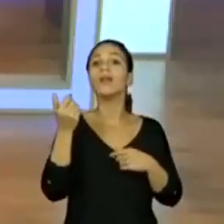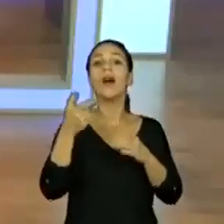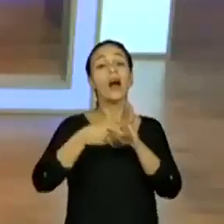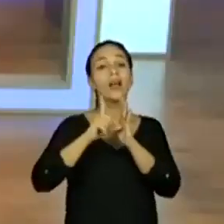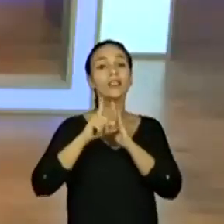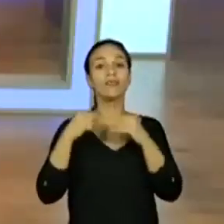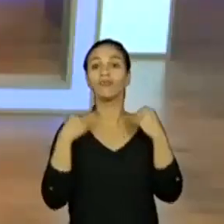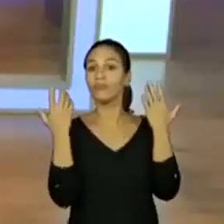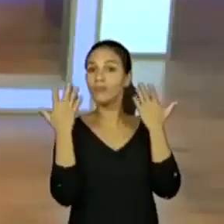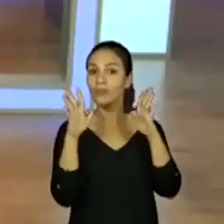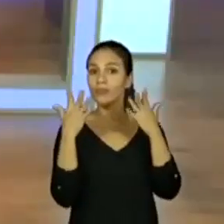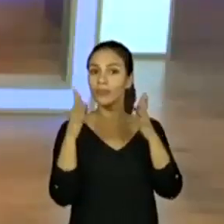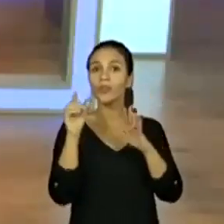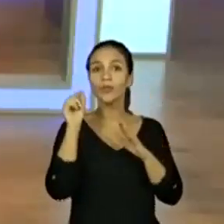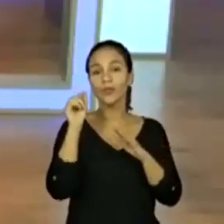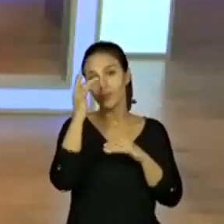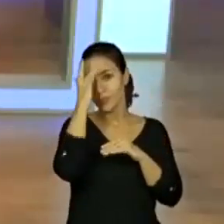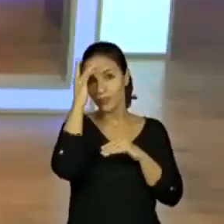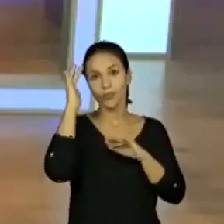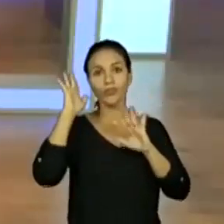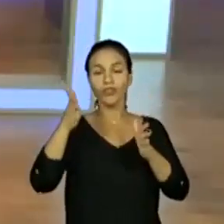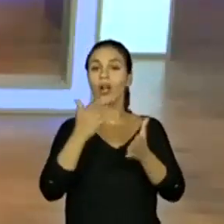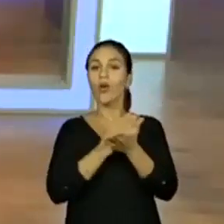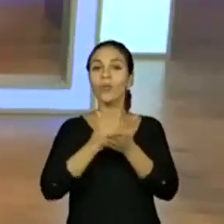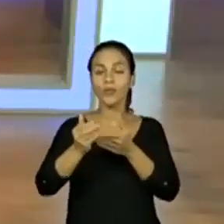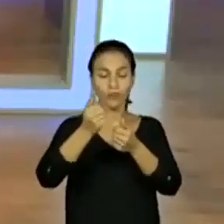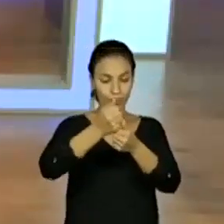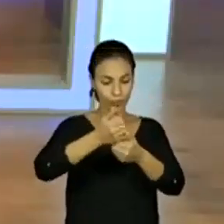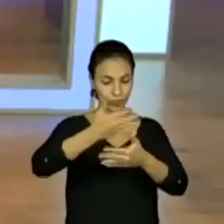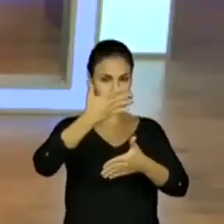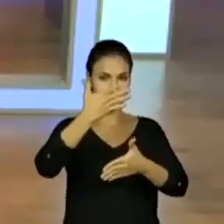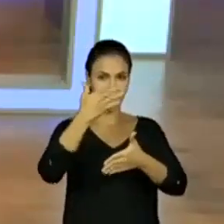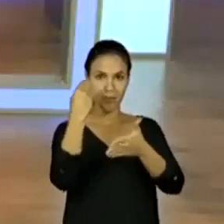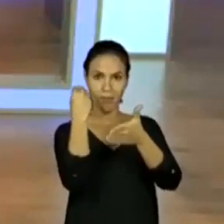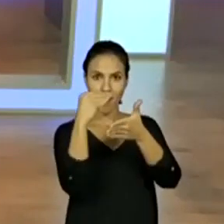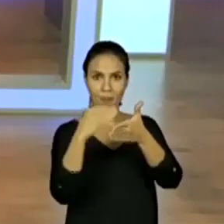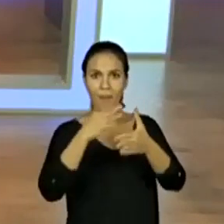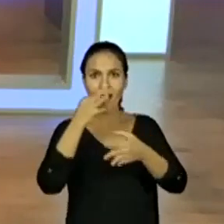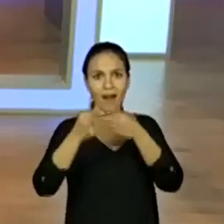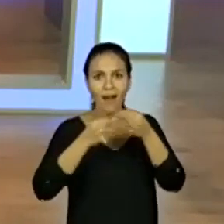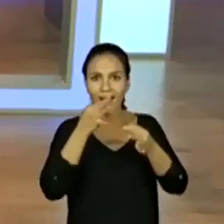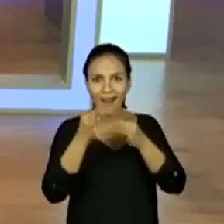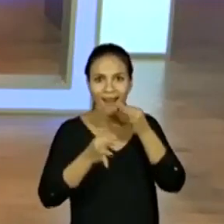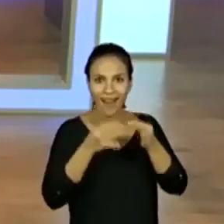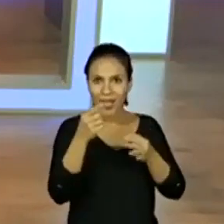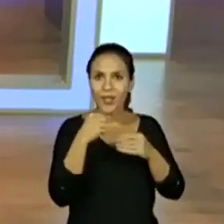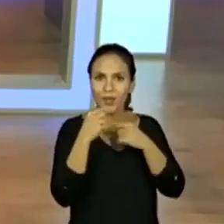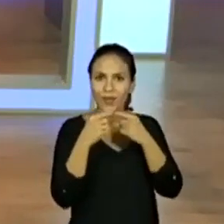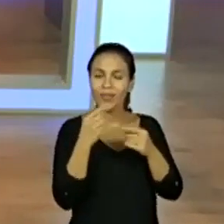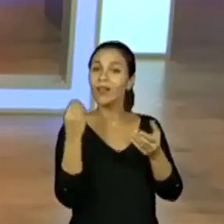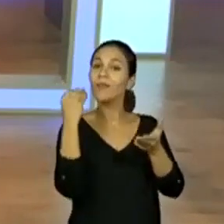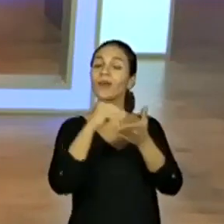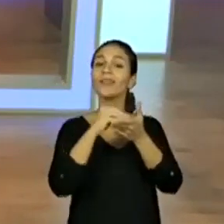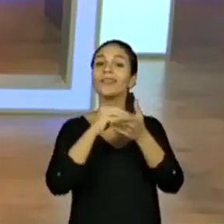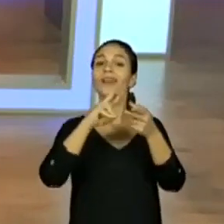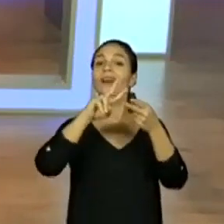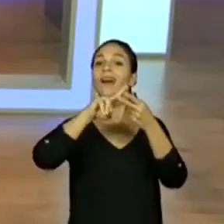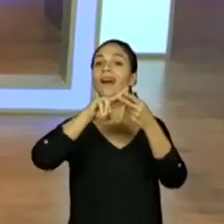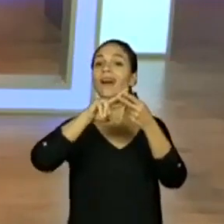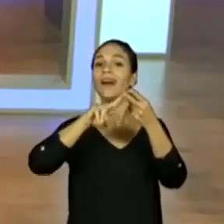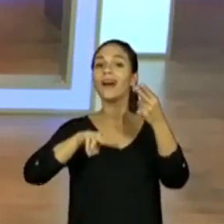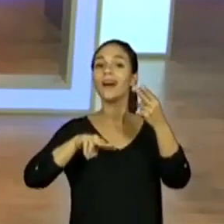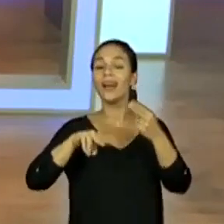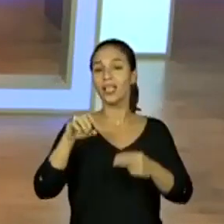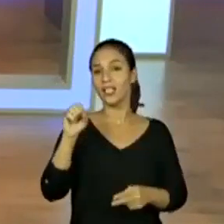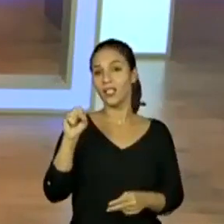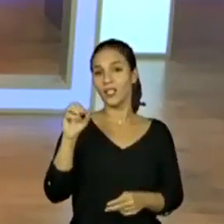aqui para o pessoal que já está comentando. E se está na dúvida, no comentário, coloca aquela hashtag do professor Rodrigo.